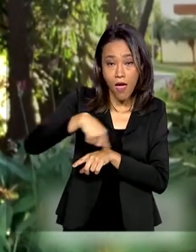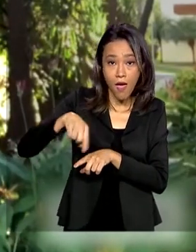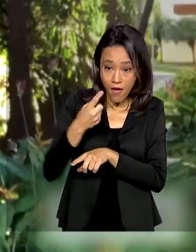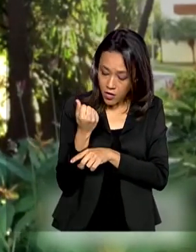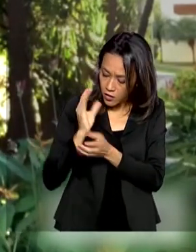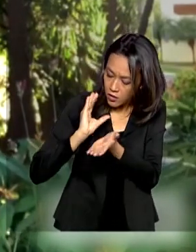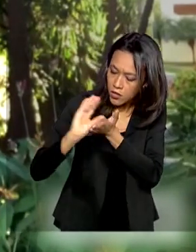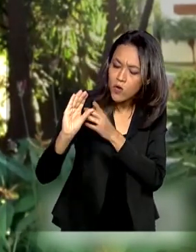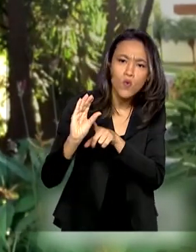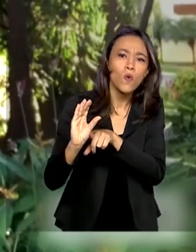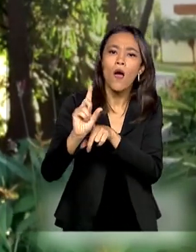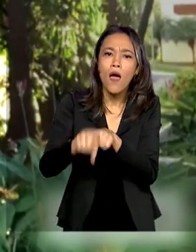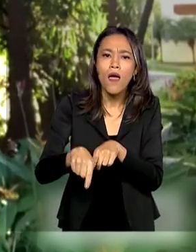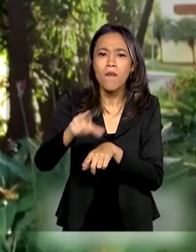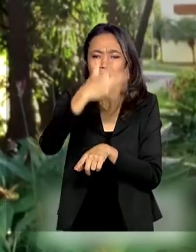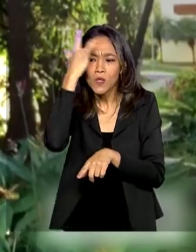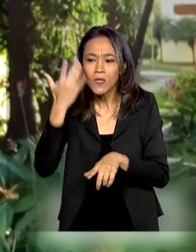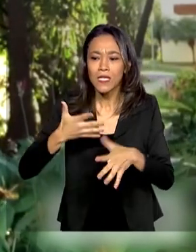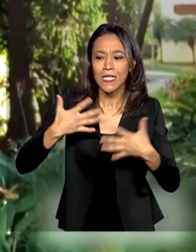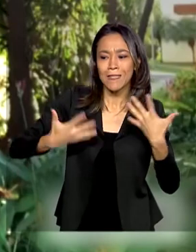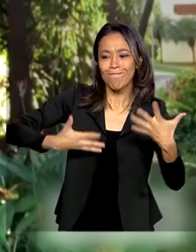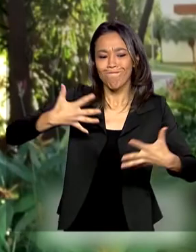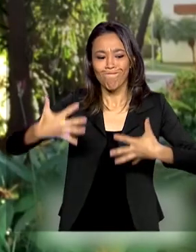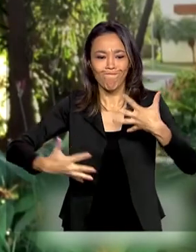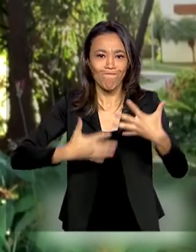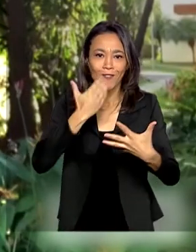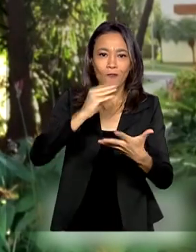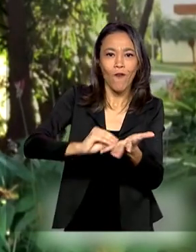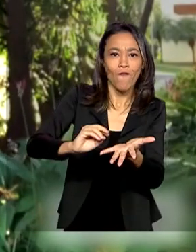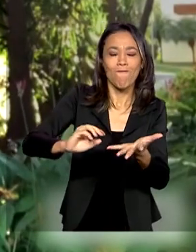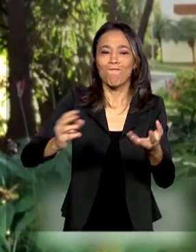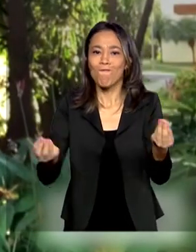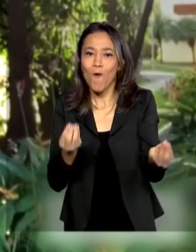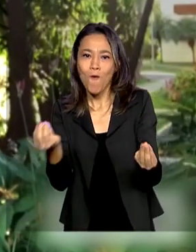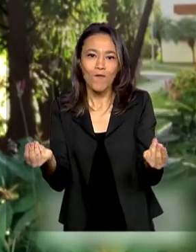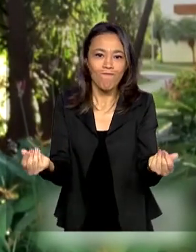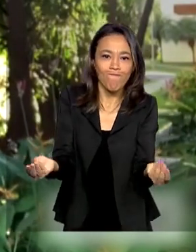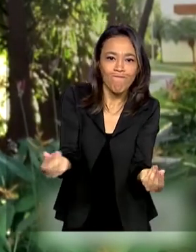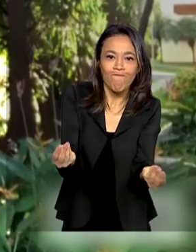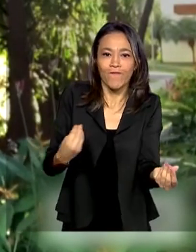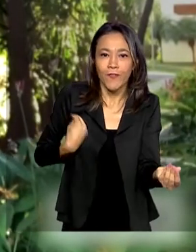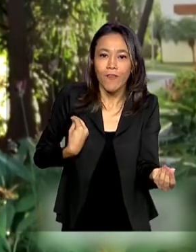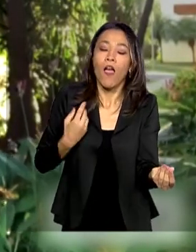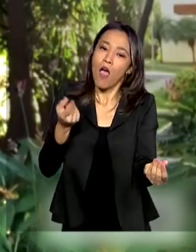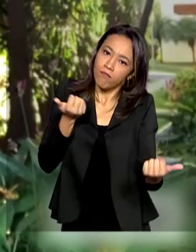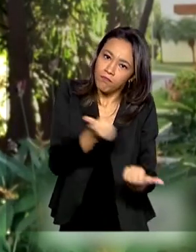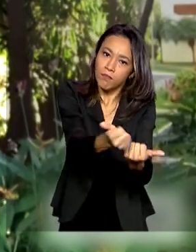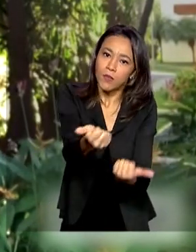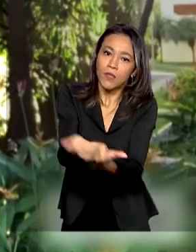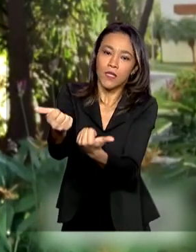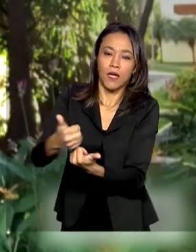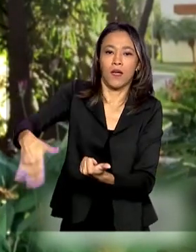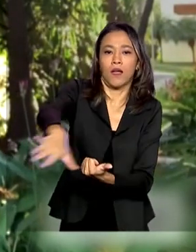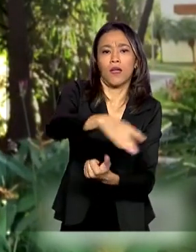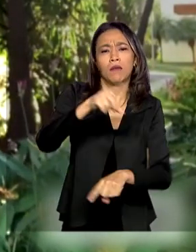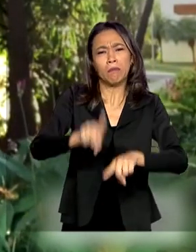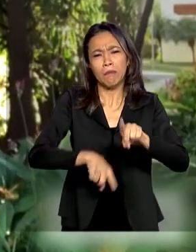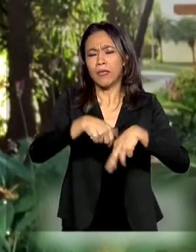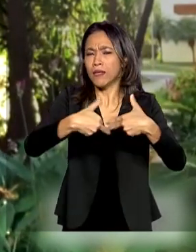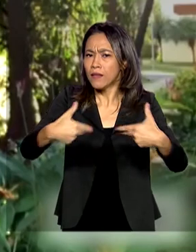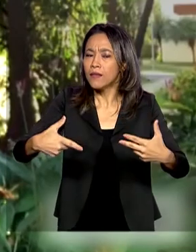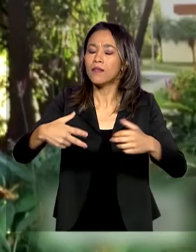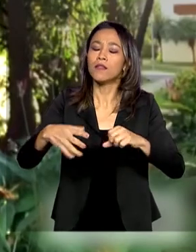insegurança alimentar e nutricional, a rede sócio-assistencial, aos equipamentos públicos de